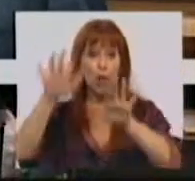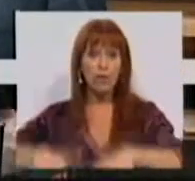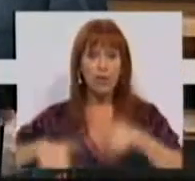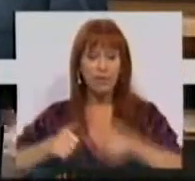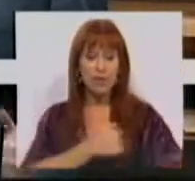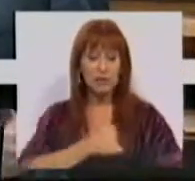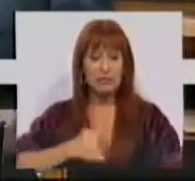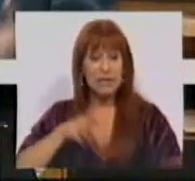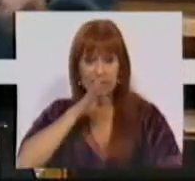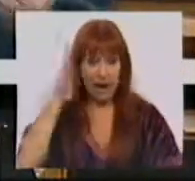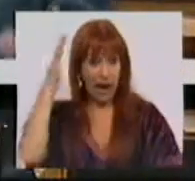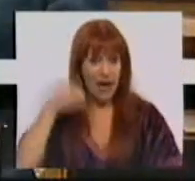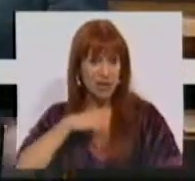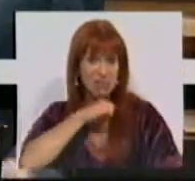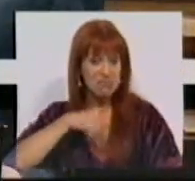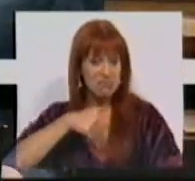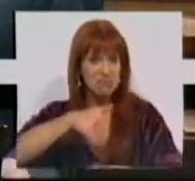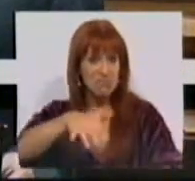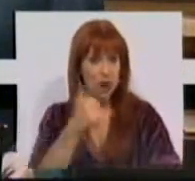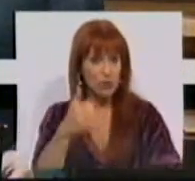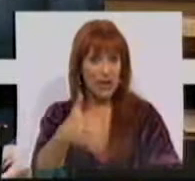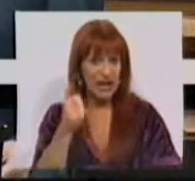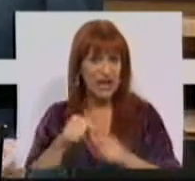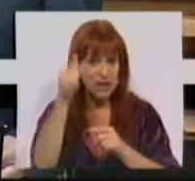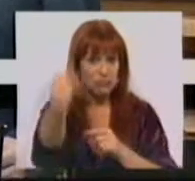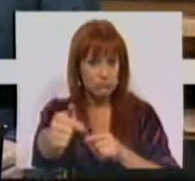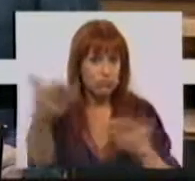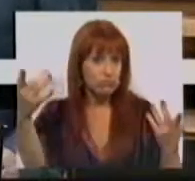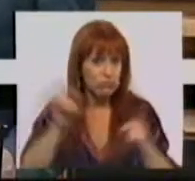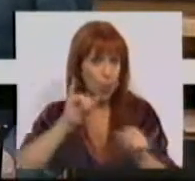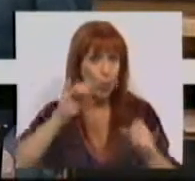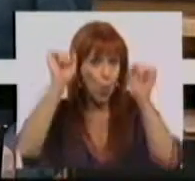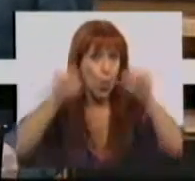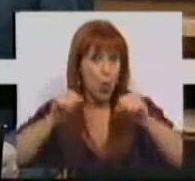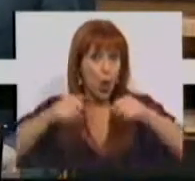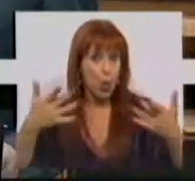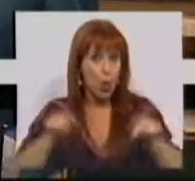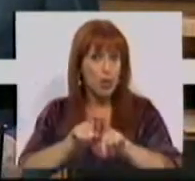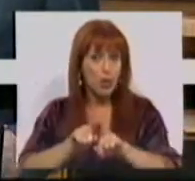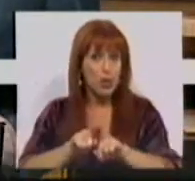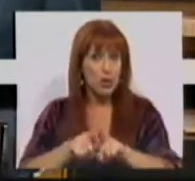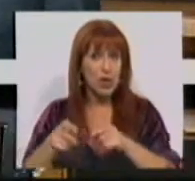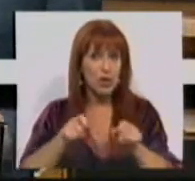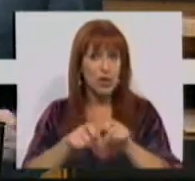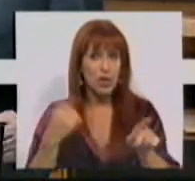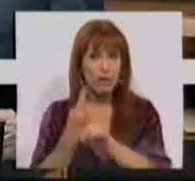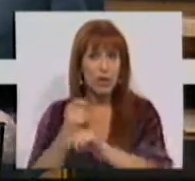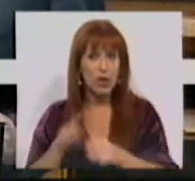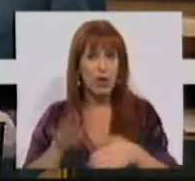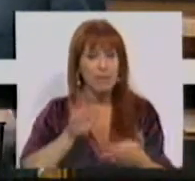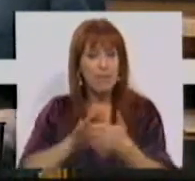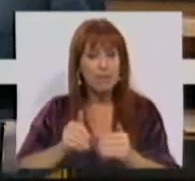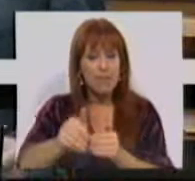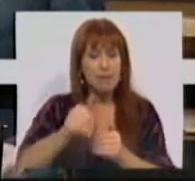Varsóvia se acha que permitirá chegar a 2015 com um acordo para a limitação das emissões entrar em